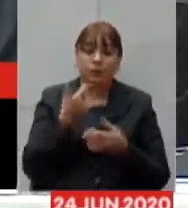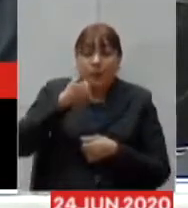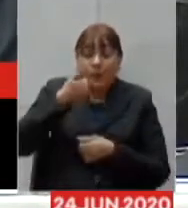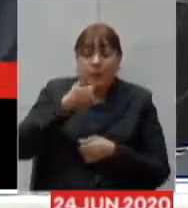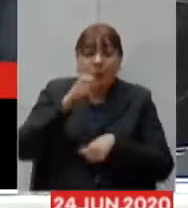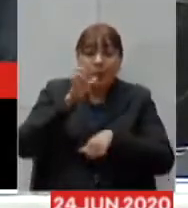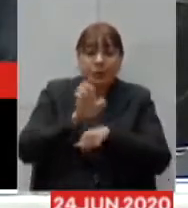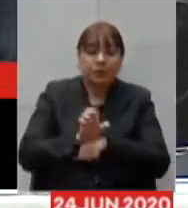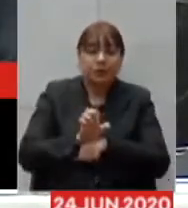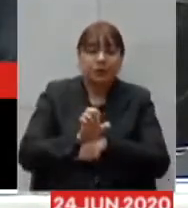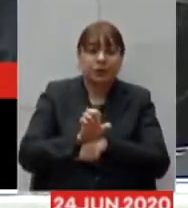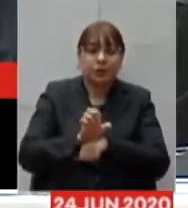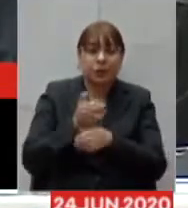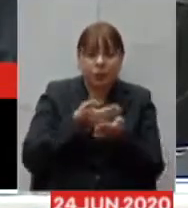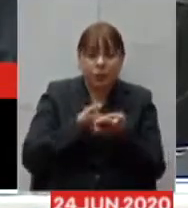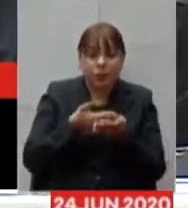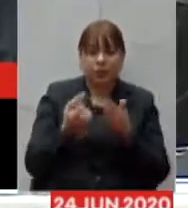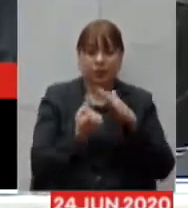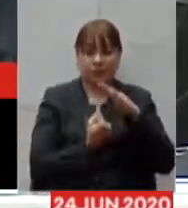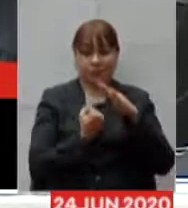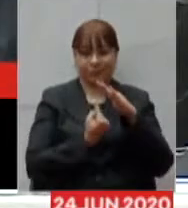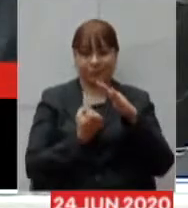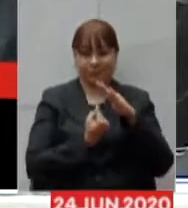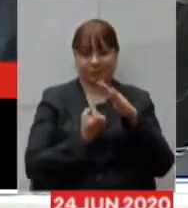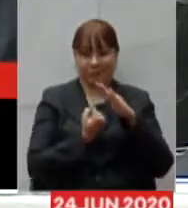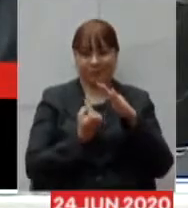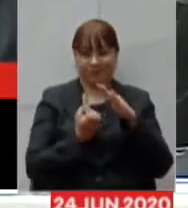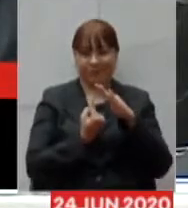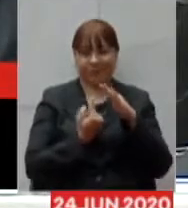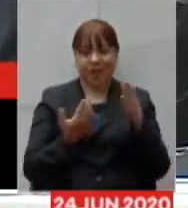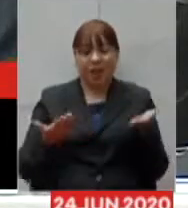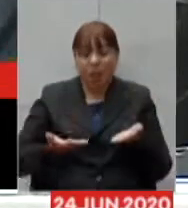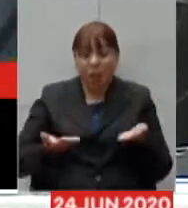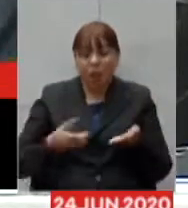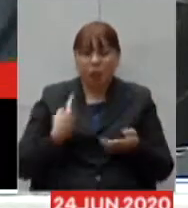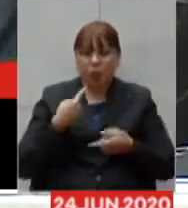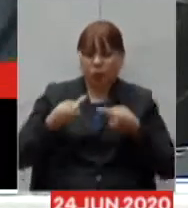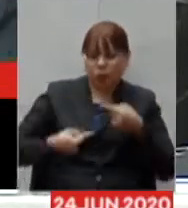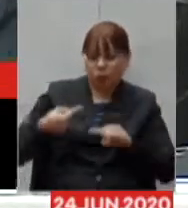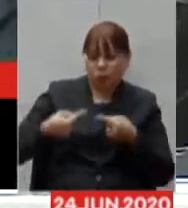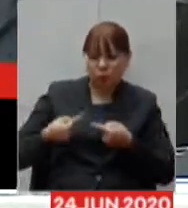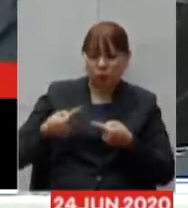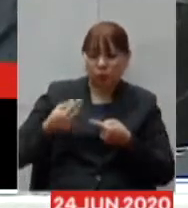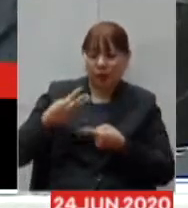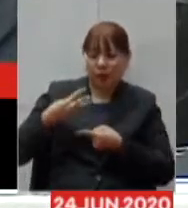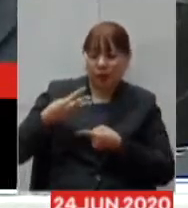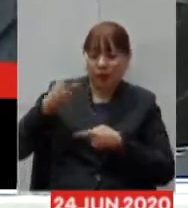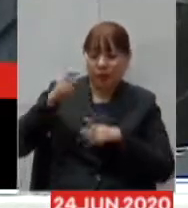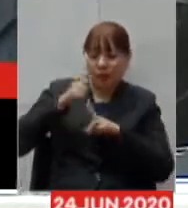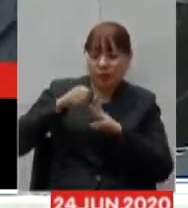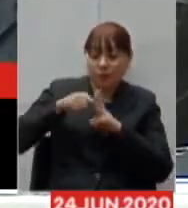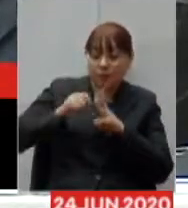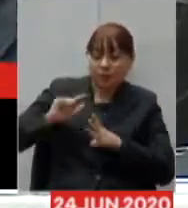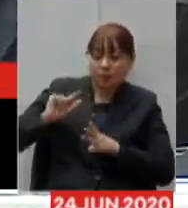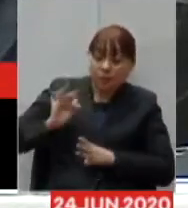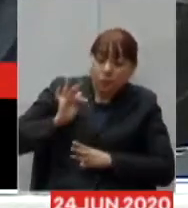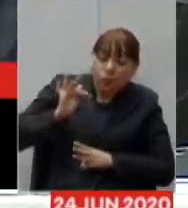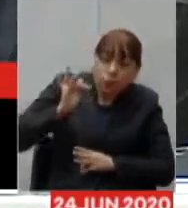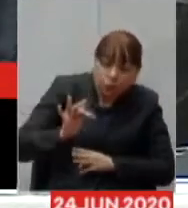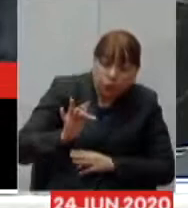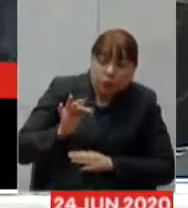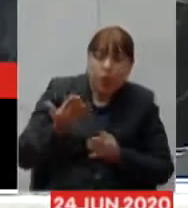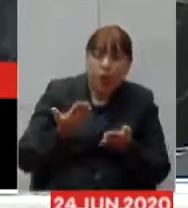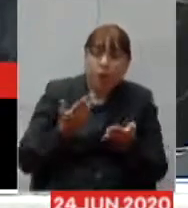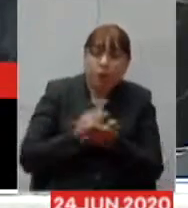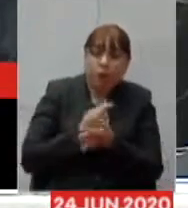a entrar em isolamento ou seja nós estamos hoje discutindo três meses depois a possibilidade de um pico porque nós